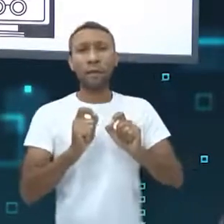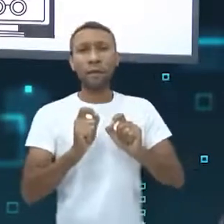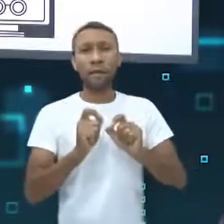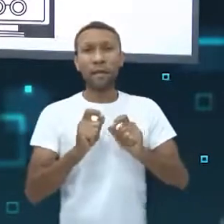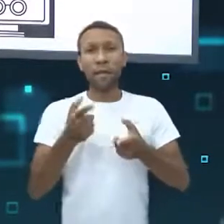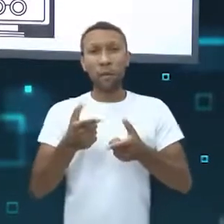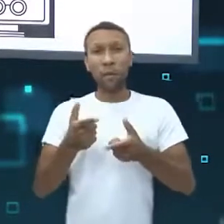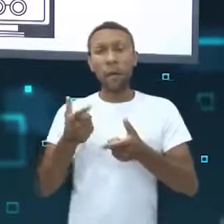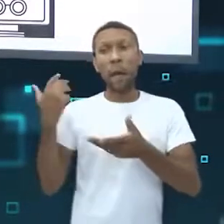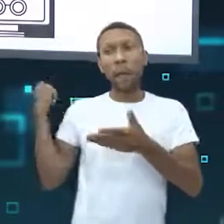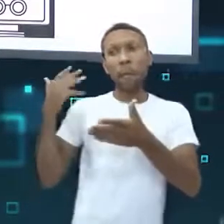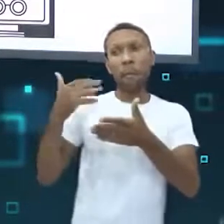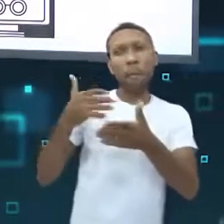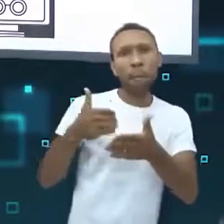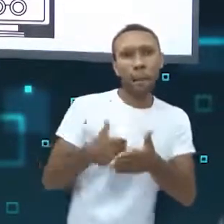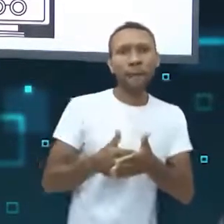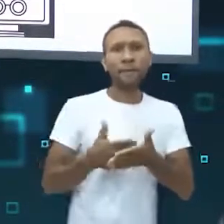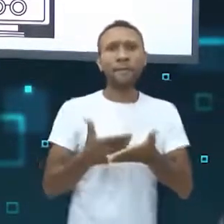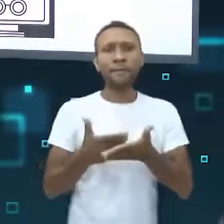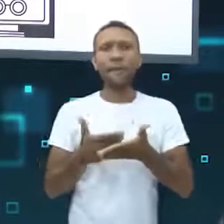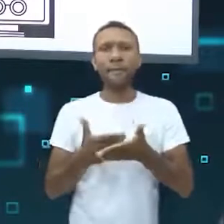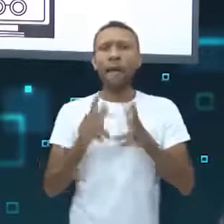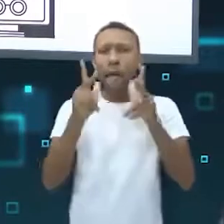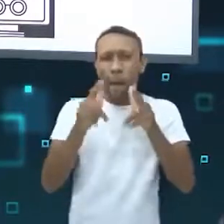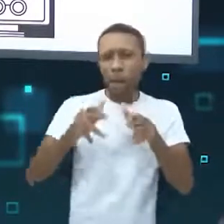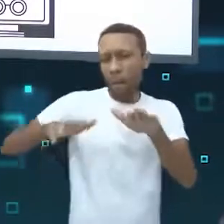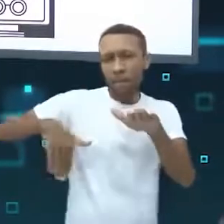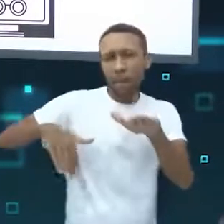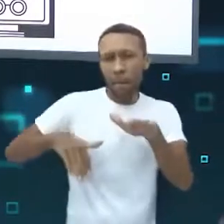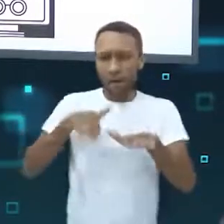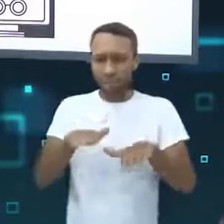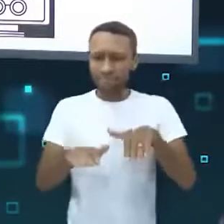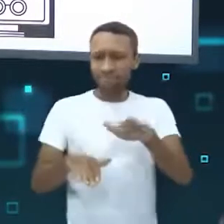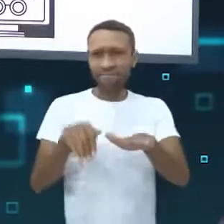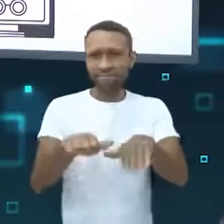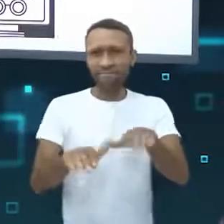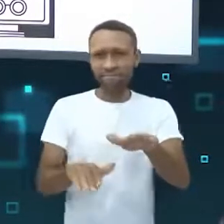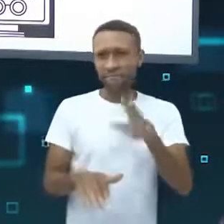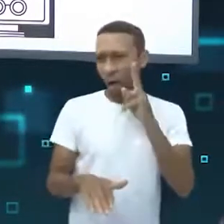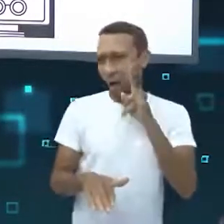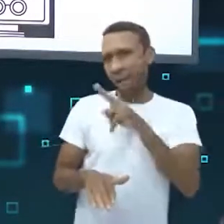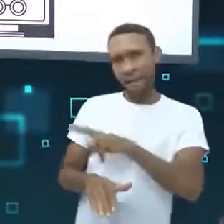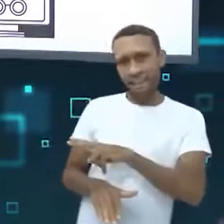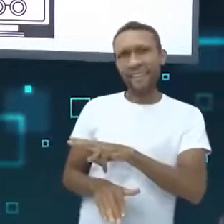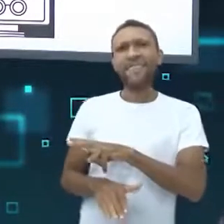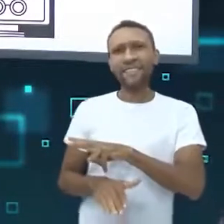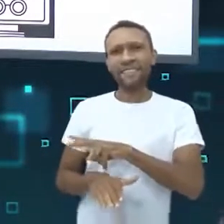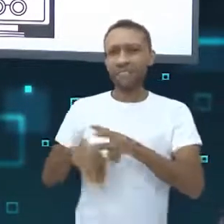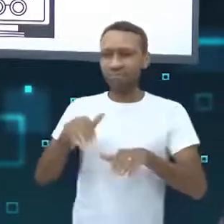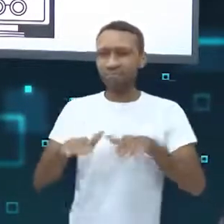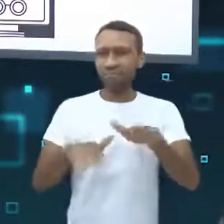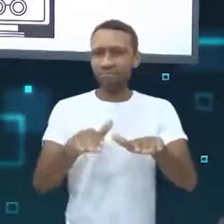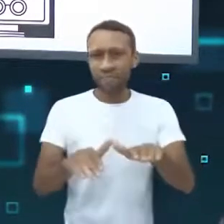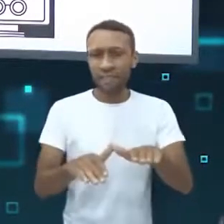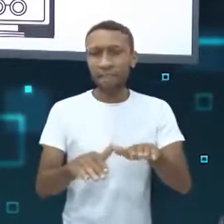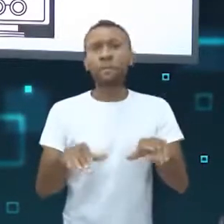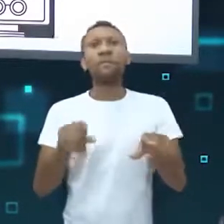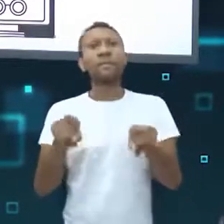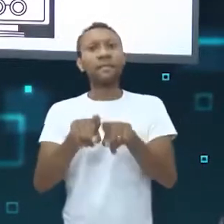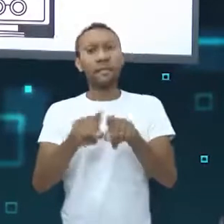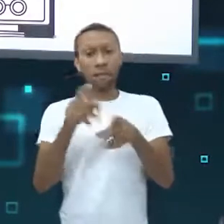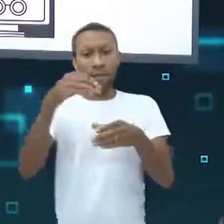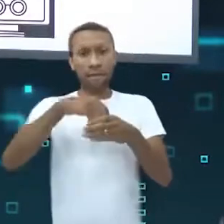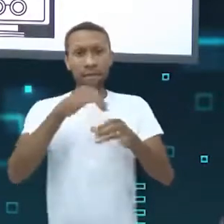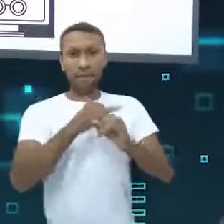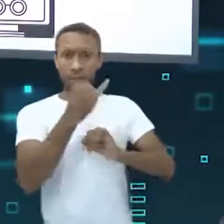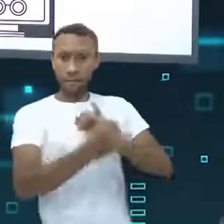vai ficar como uma pegada mesmo na praia, quando você vai pisando e vai ficando aquele rastro de que você passou por ali. Na internet, a